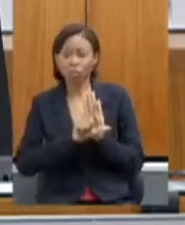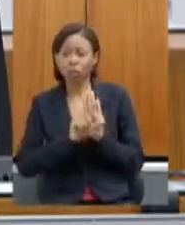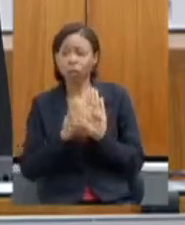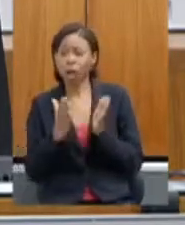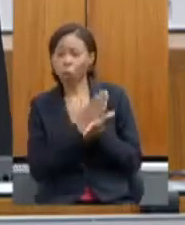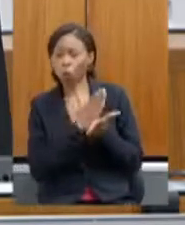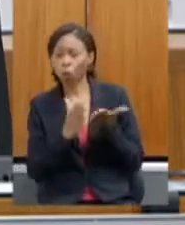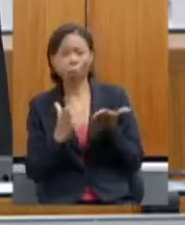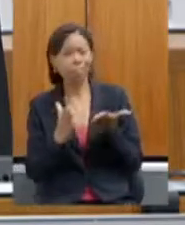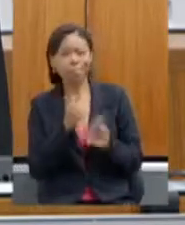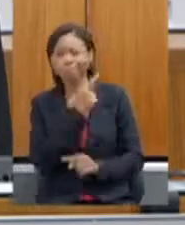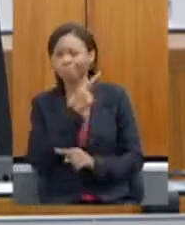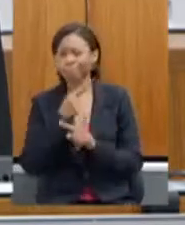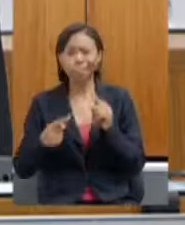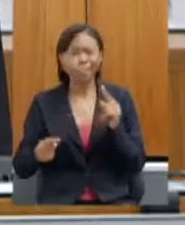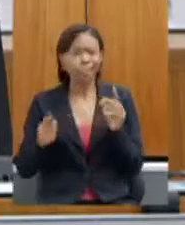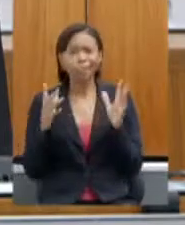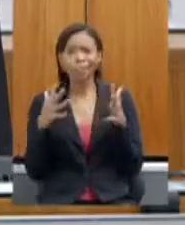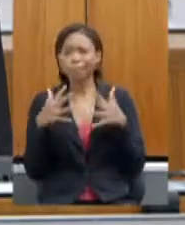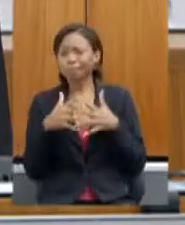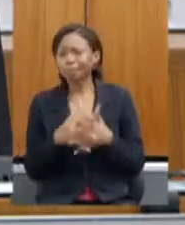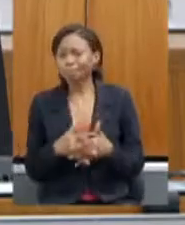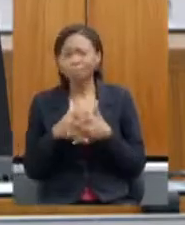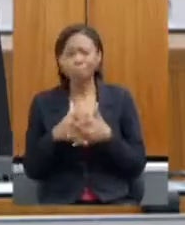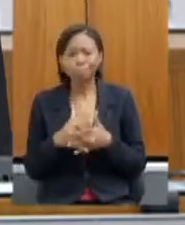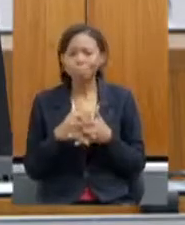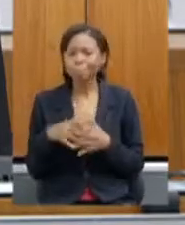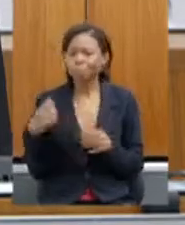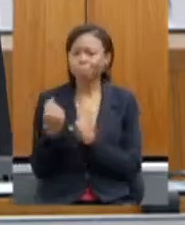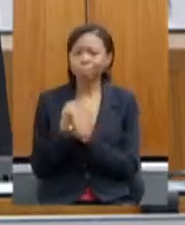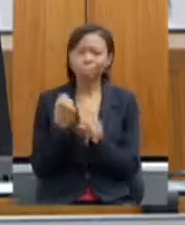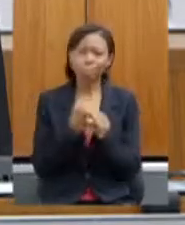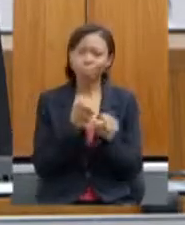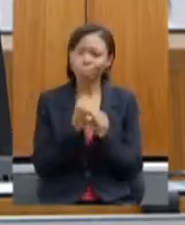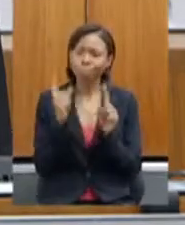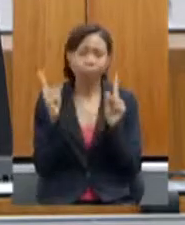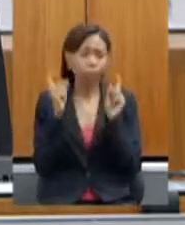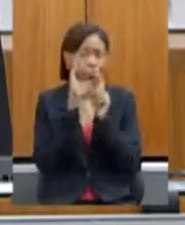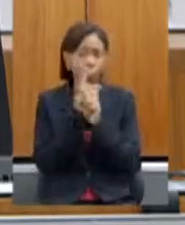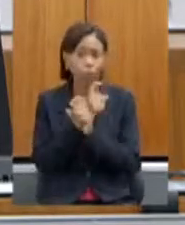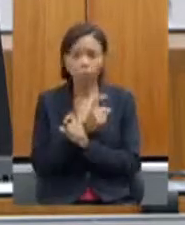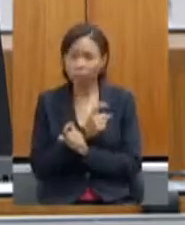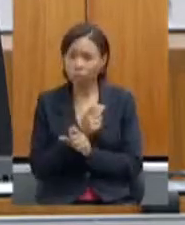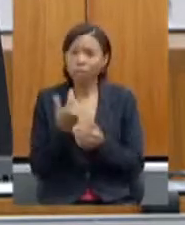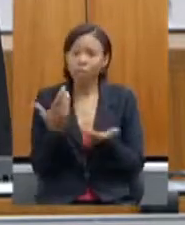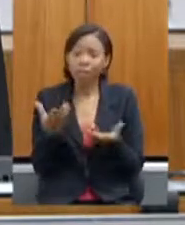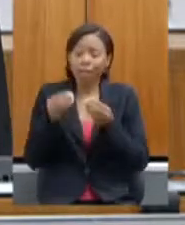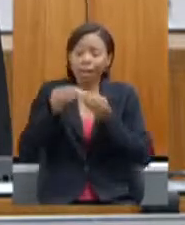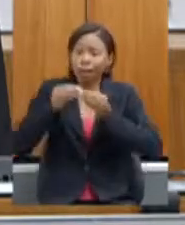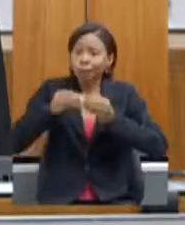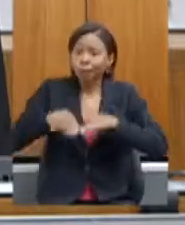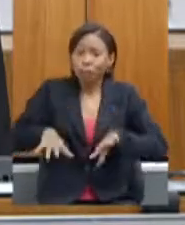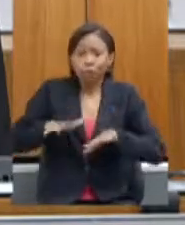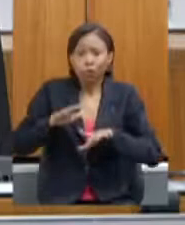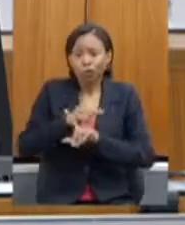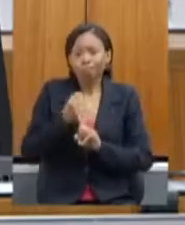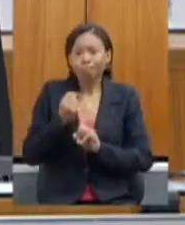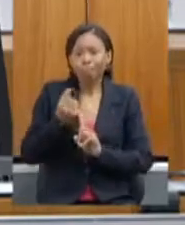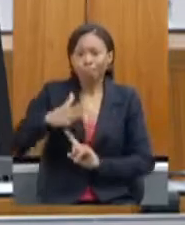dificultam essa legislação dessas obras e isso traz muito prejuízo para toda a sociedade.